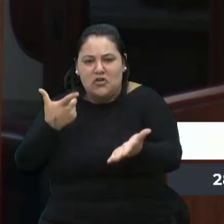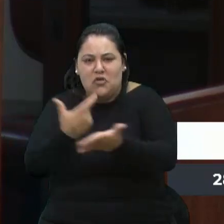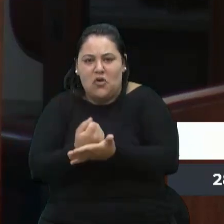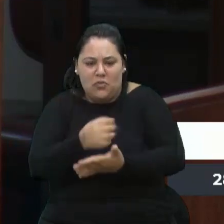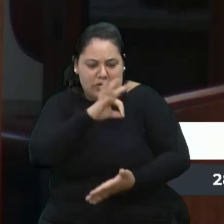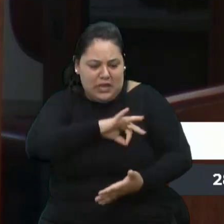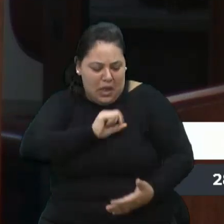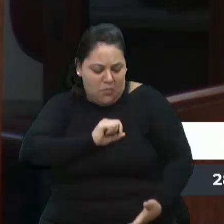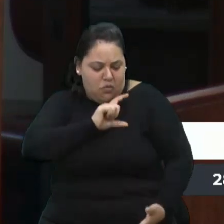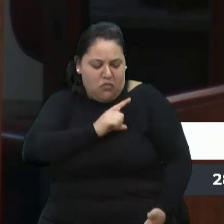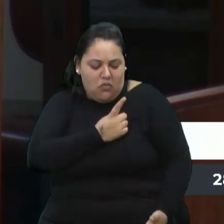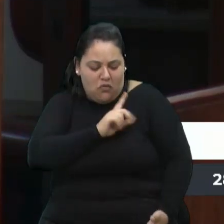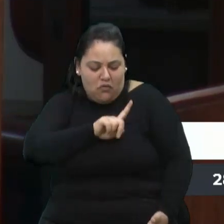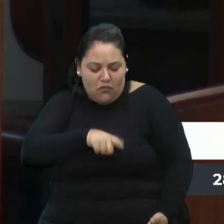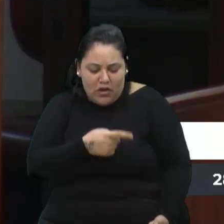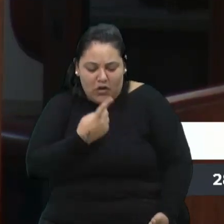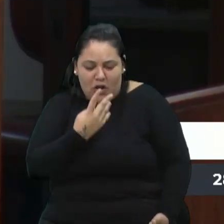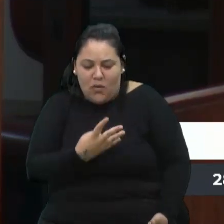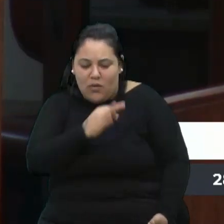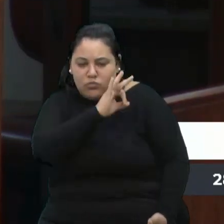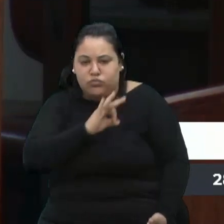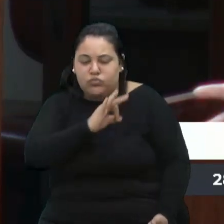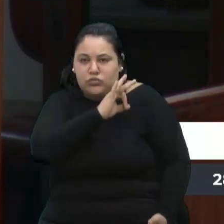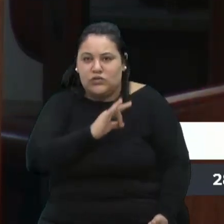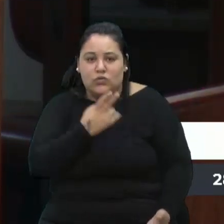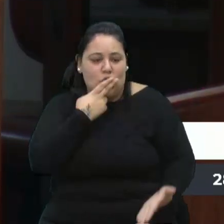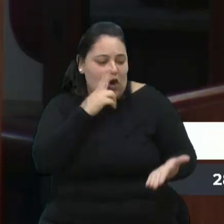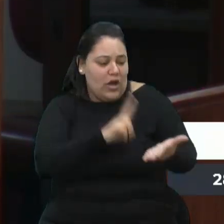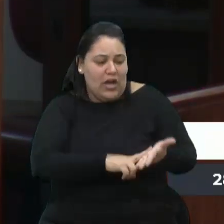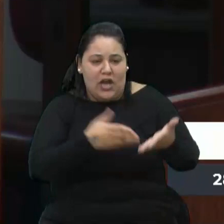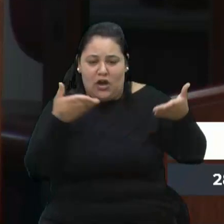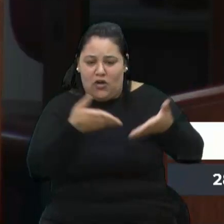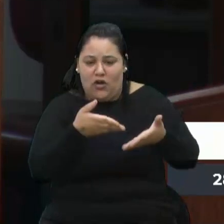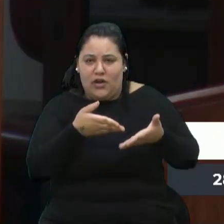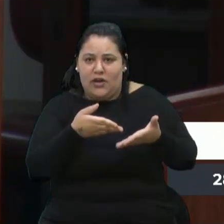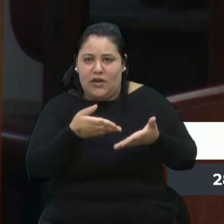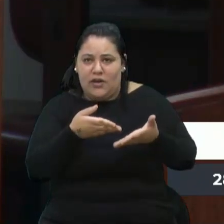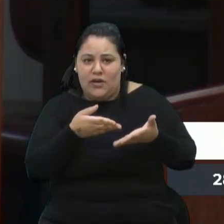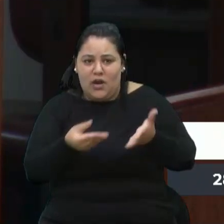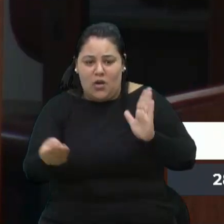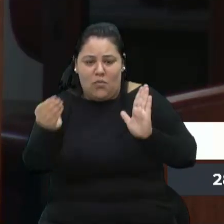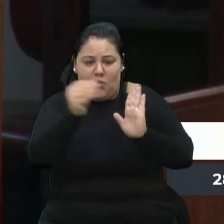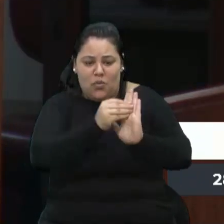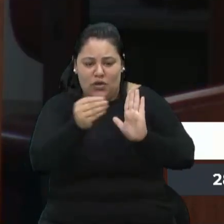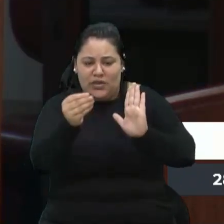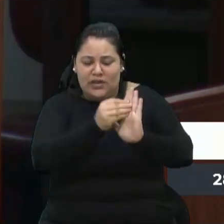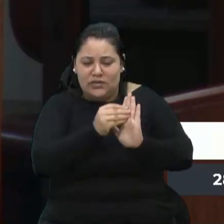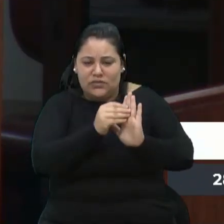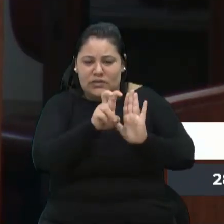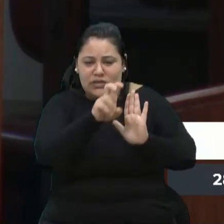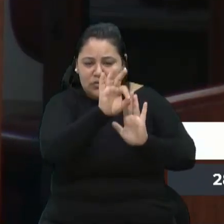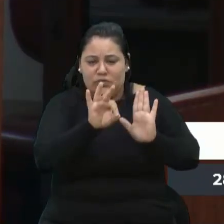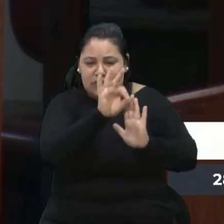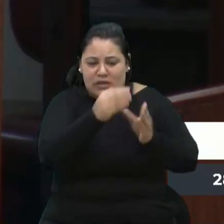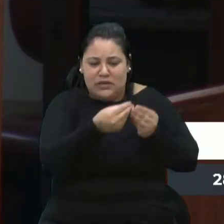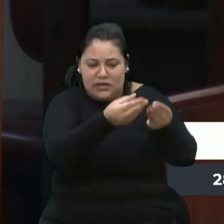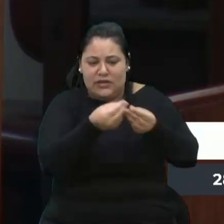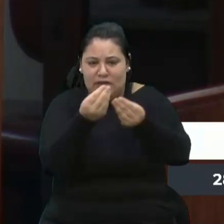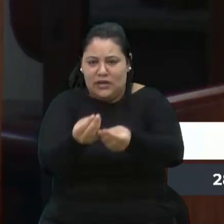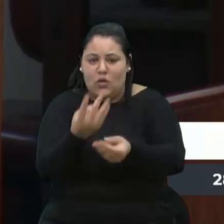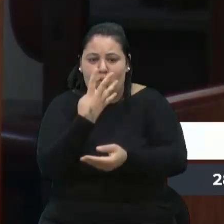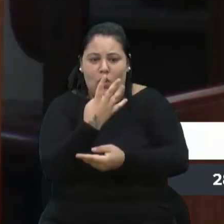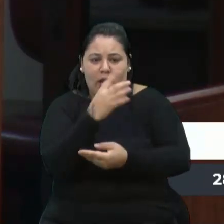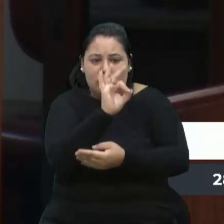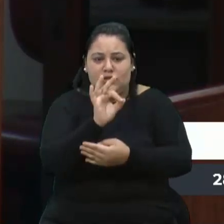1,4%. Vou relembrar. Os Correios agora taxando 5% das entregas, 4% o aumento do gasto, 5